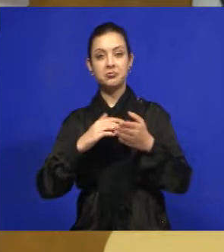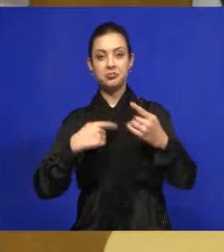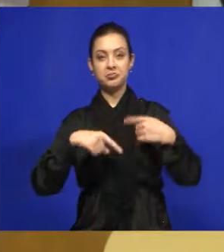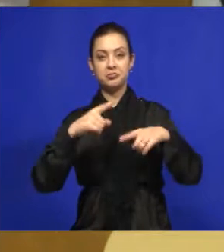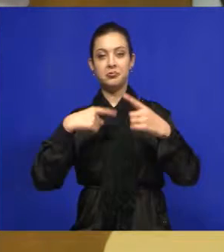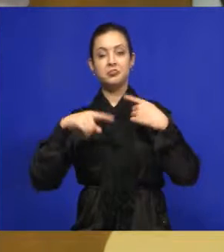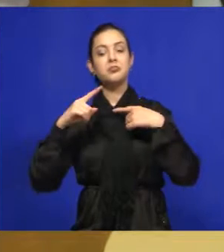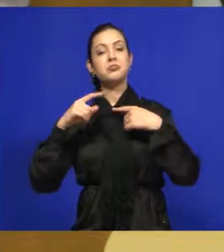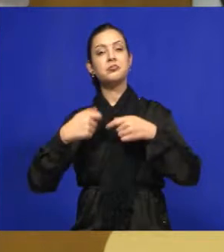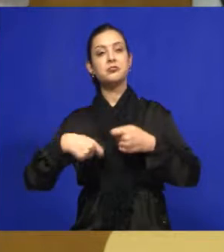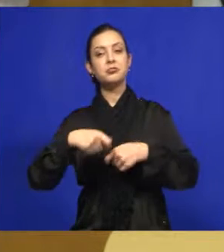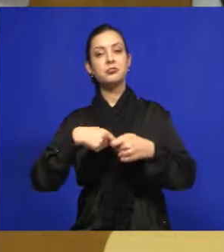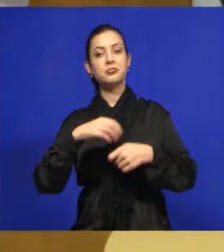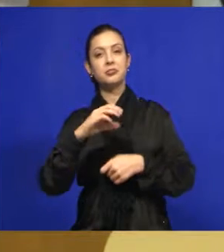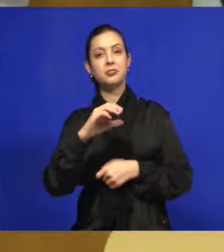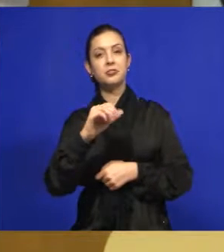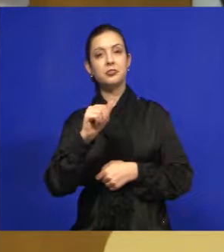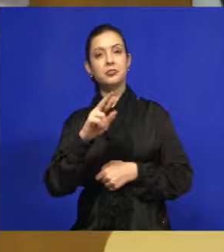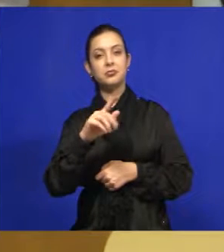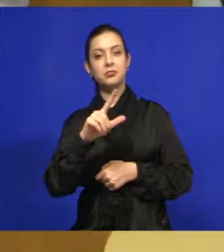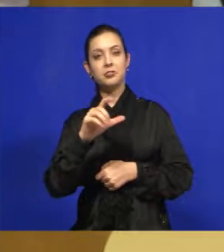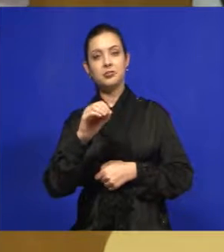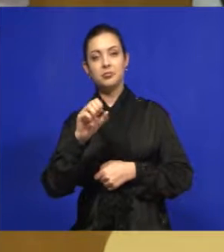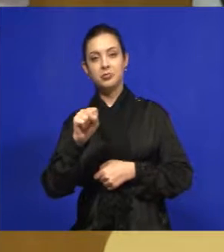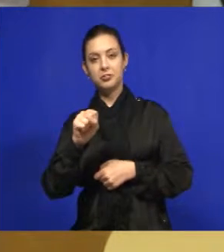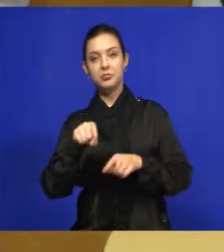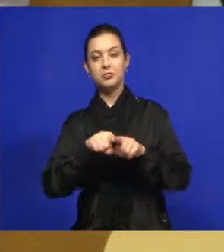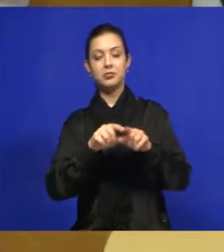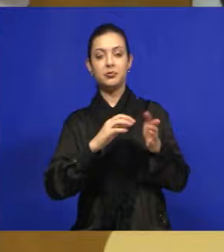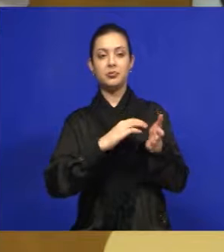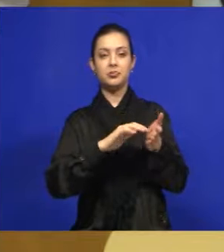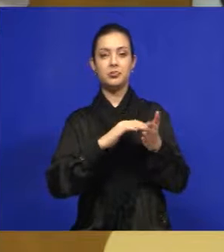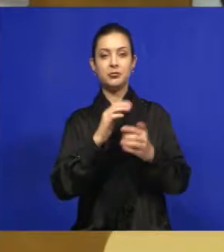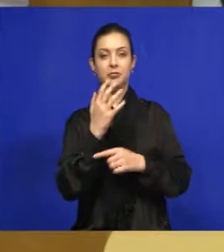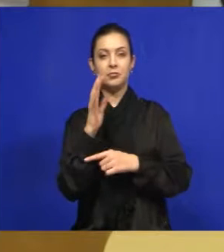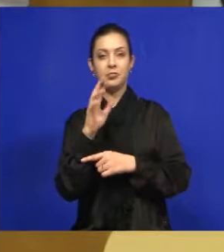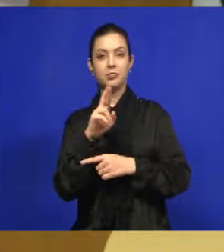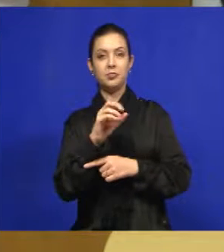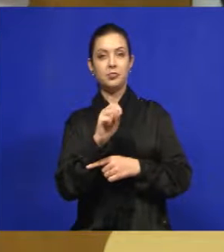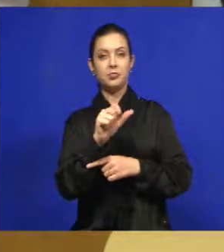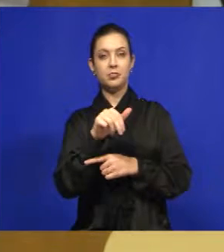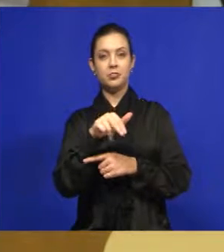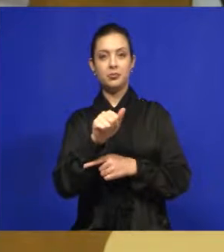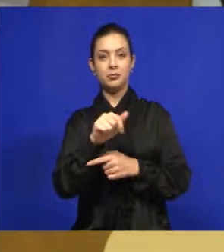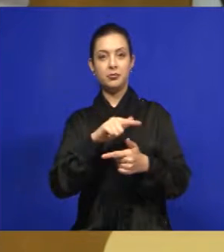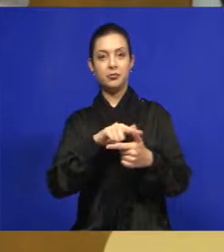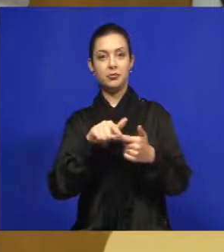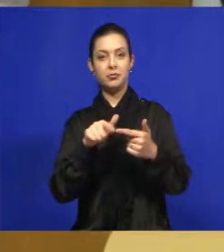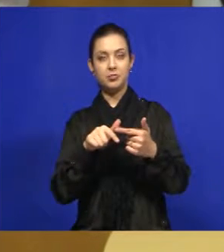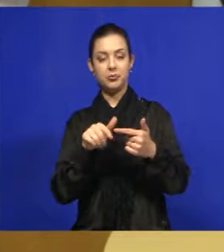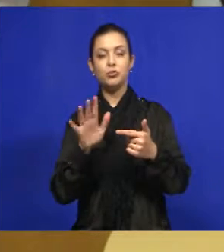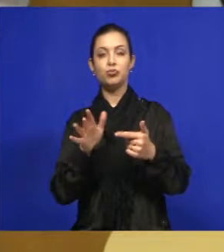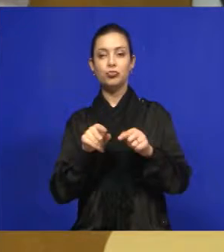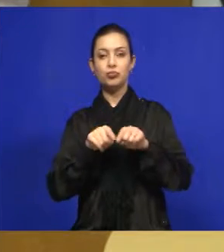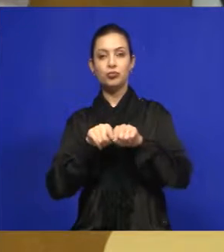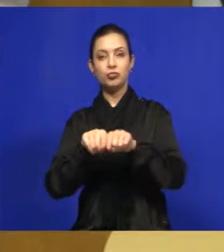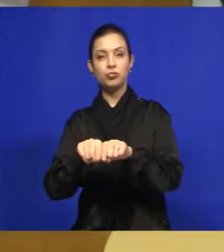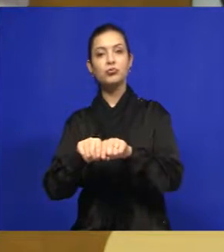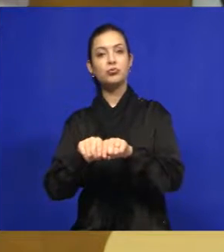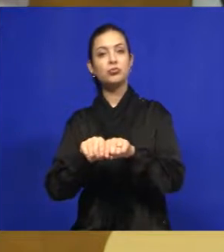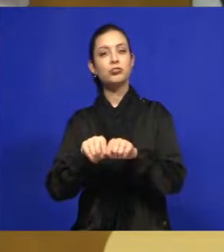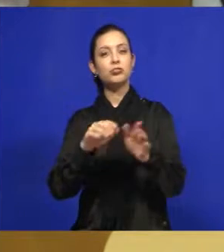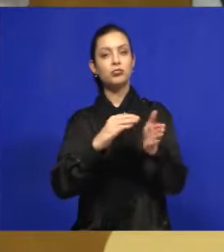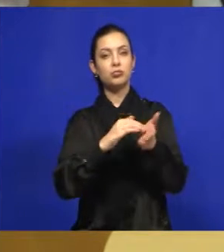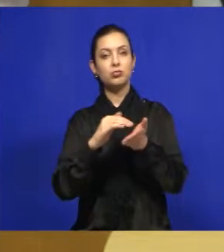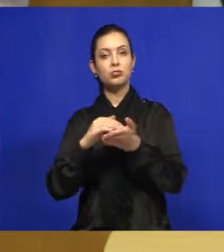Desenvolvimento Econômico, Carlos Amagai, e a secretária de Meio Ambiente, Rossana Vazquez, que já estão em conjunto, as duas